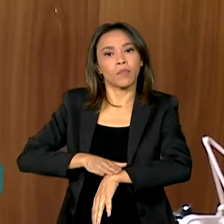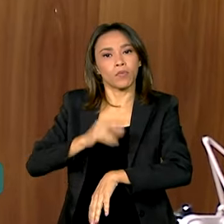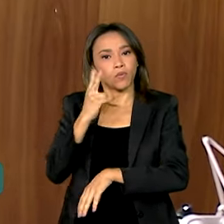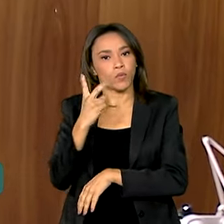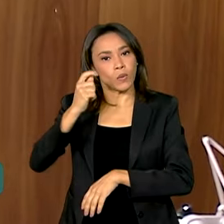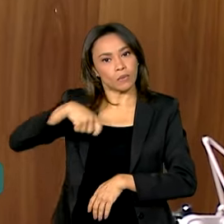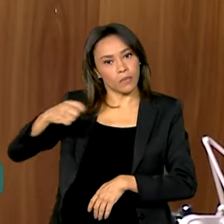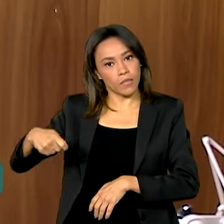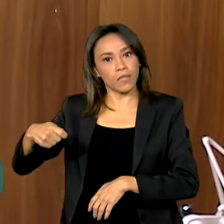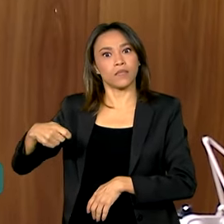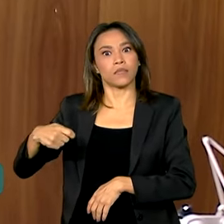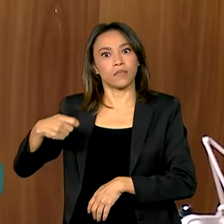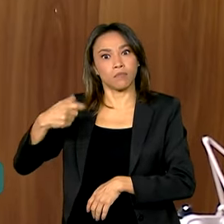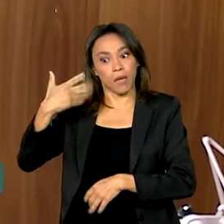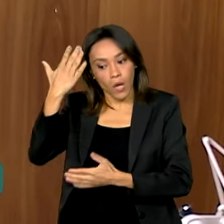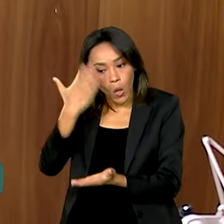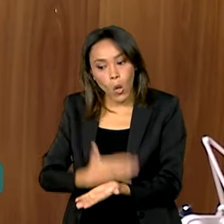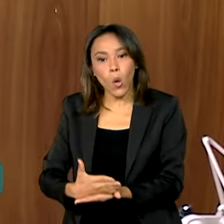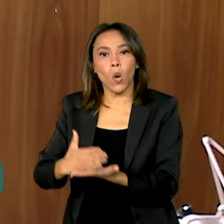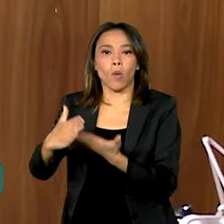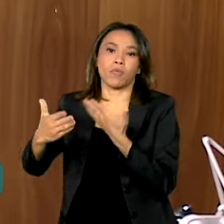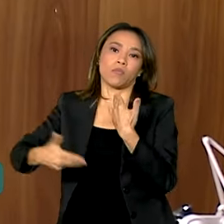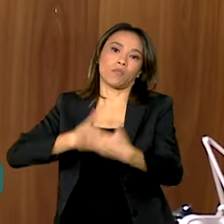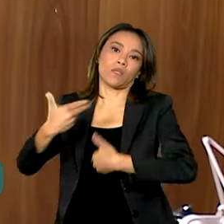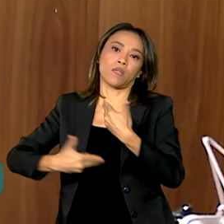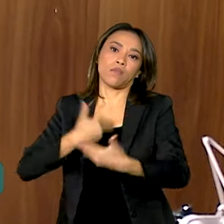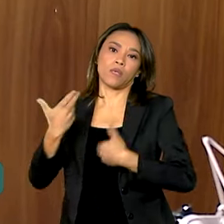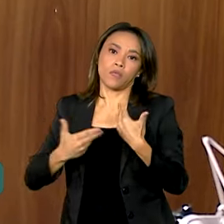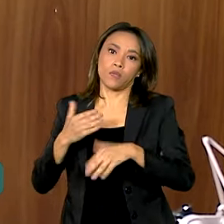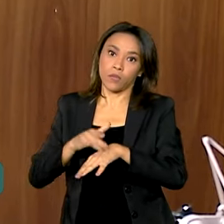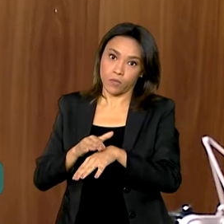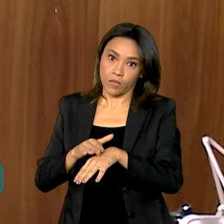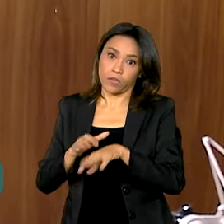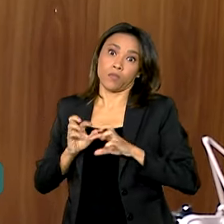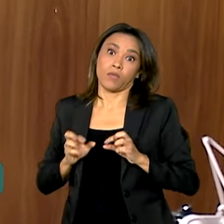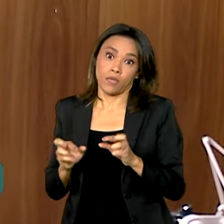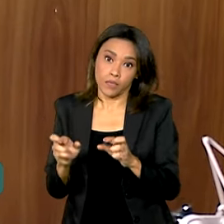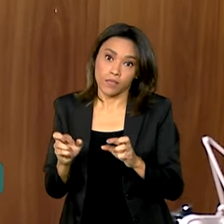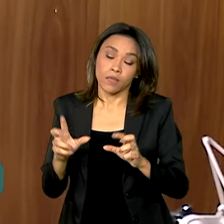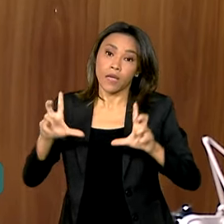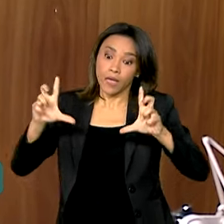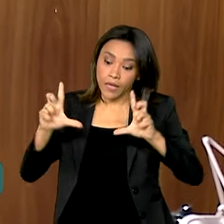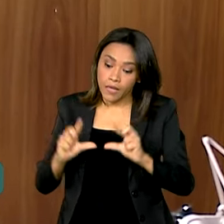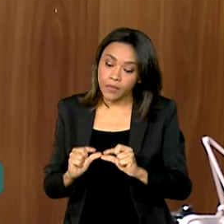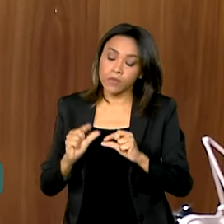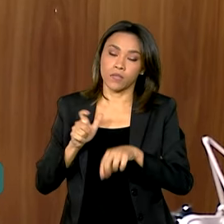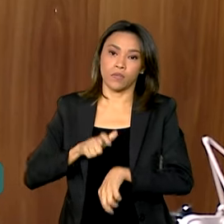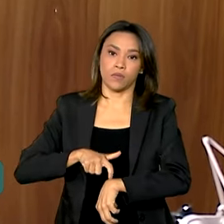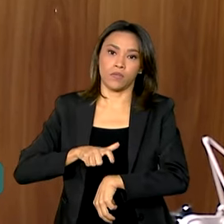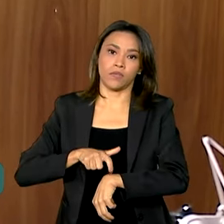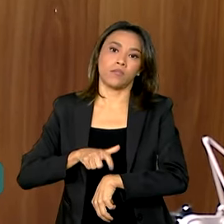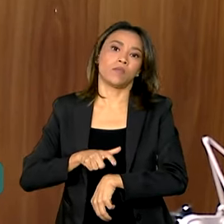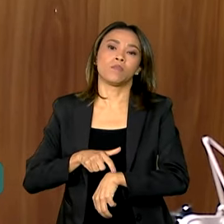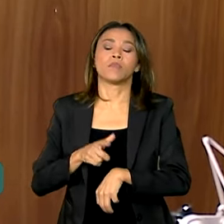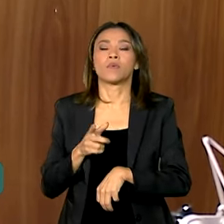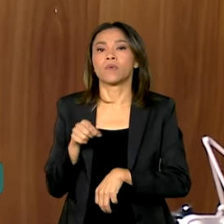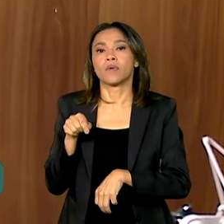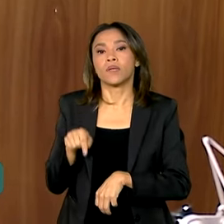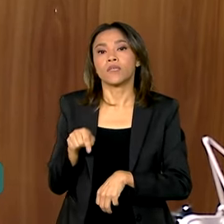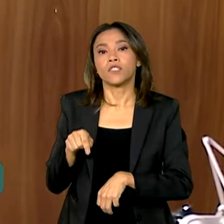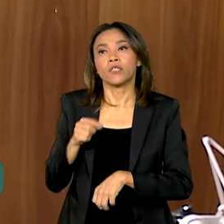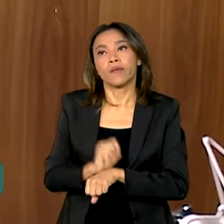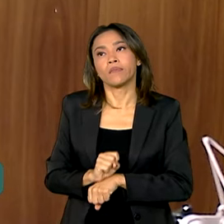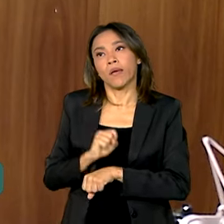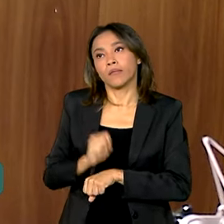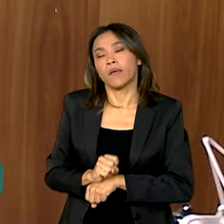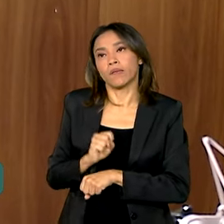meses para o início do tratamento. Então, e reduzir em todas as outras doenças esse tempo de